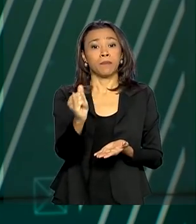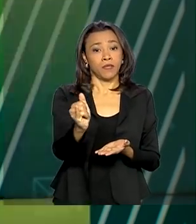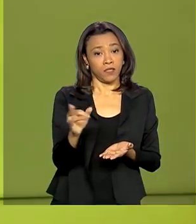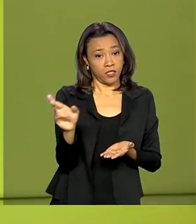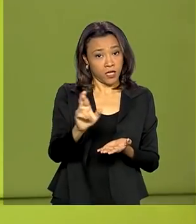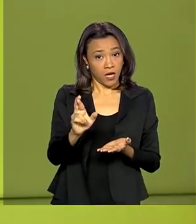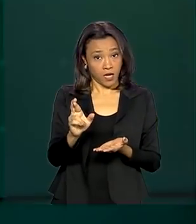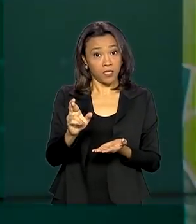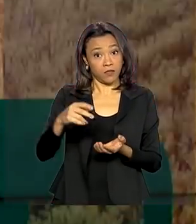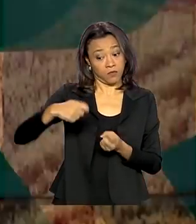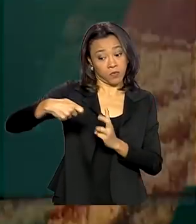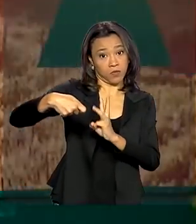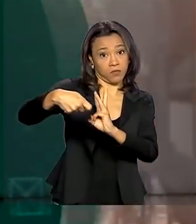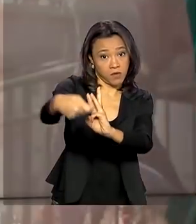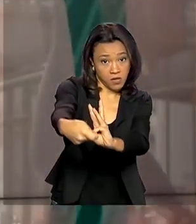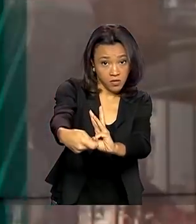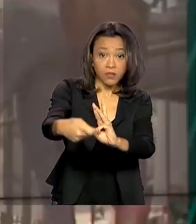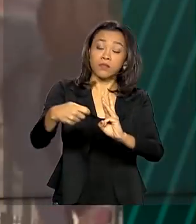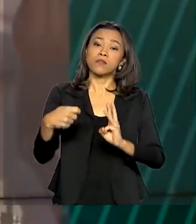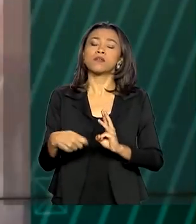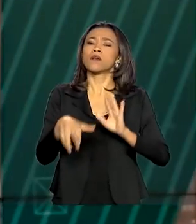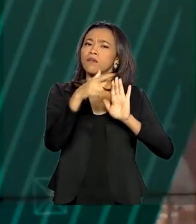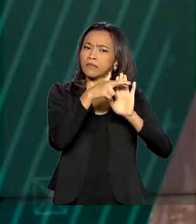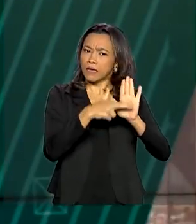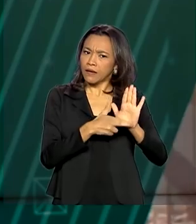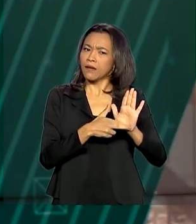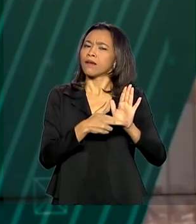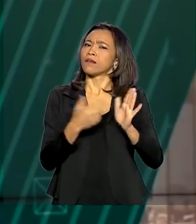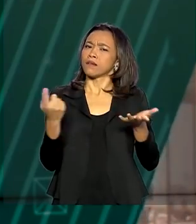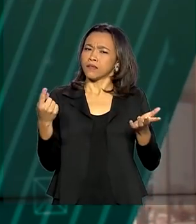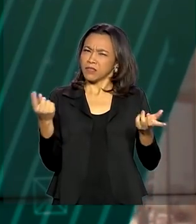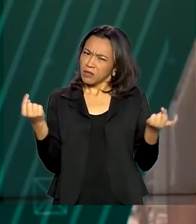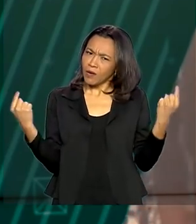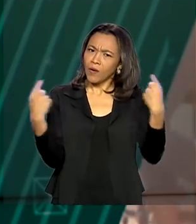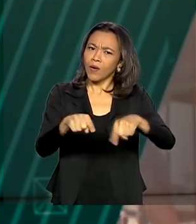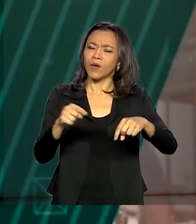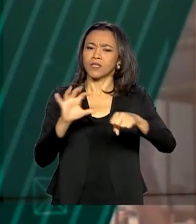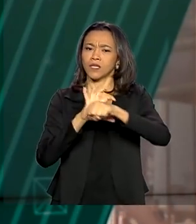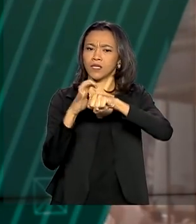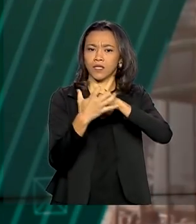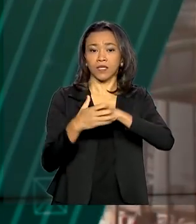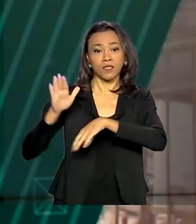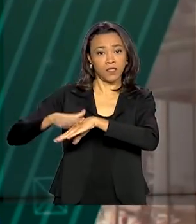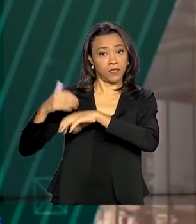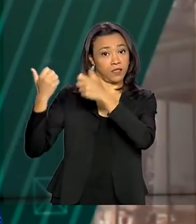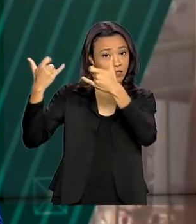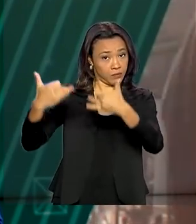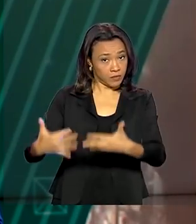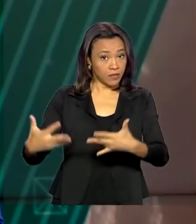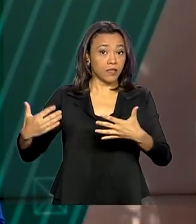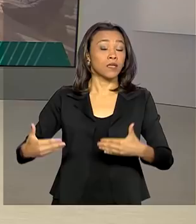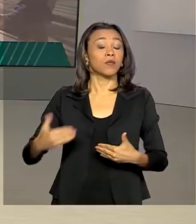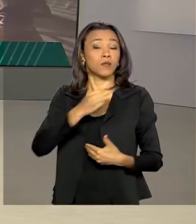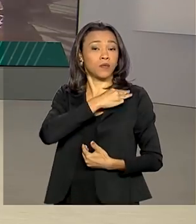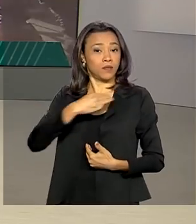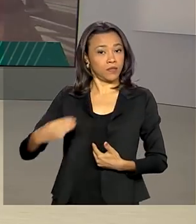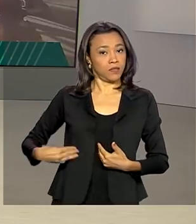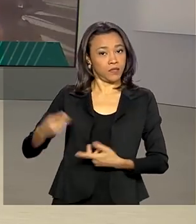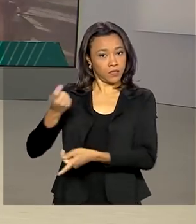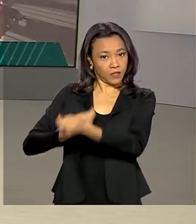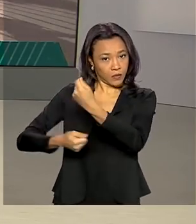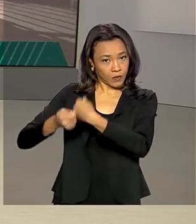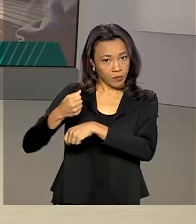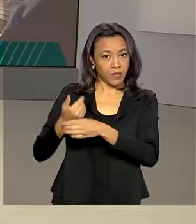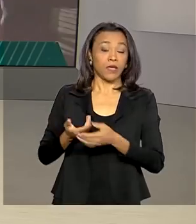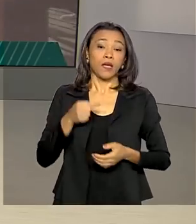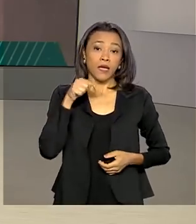nos próximos meses com as medidas de enfrentamento ao coronavírus, segundo o ministro da Economia, Paulo Guedes. São